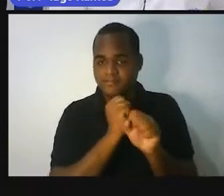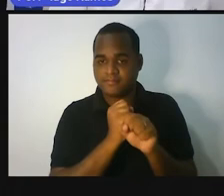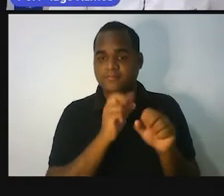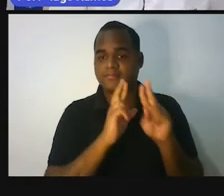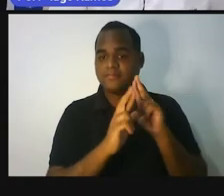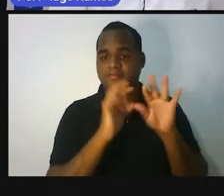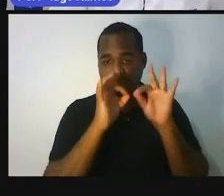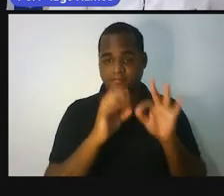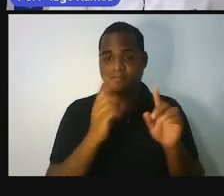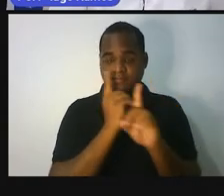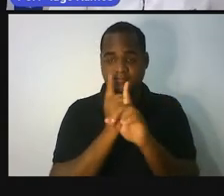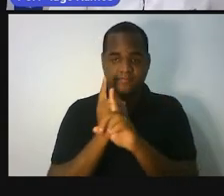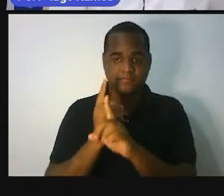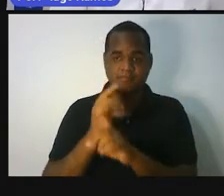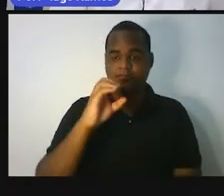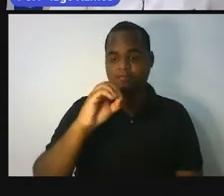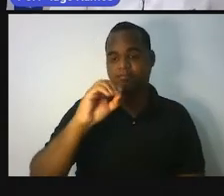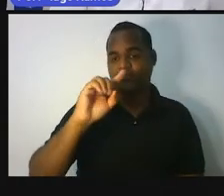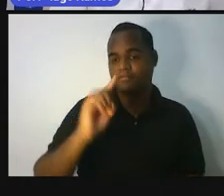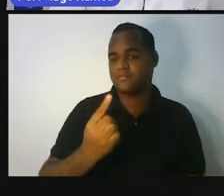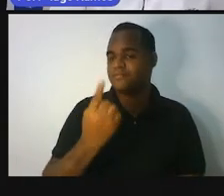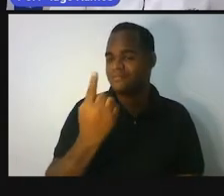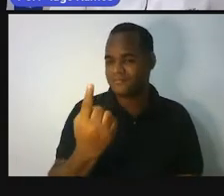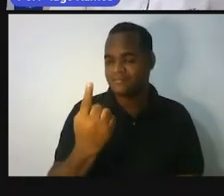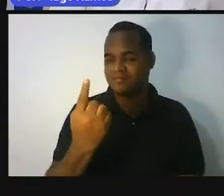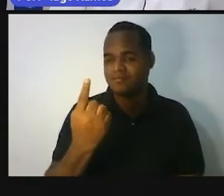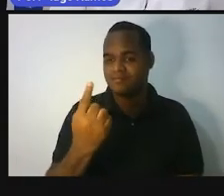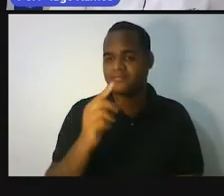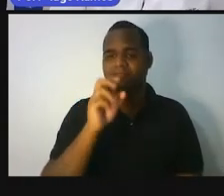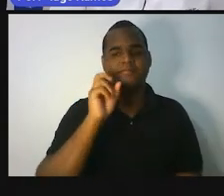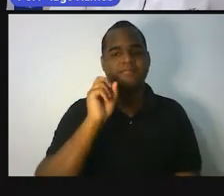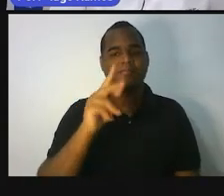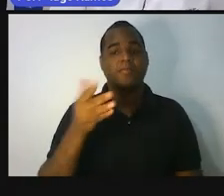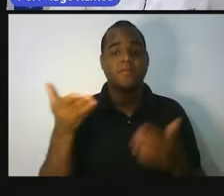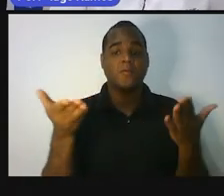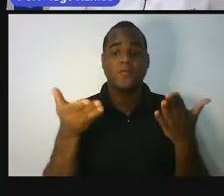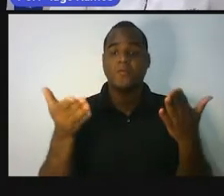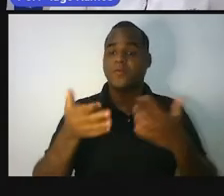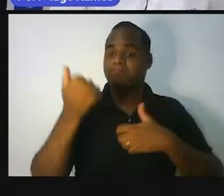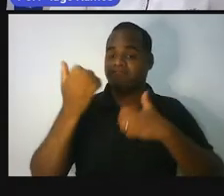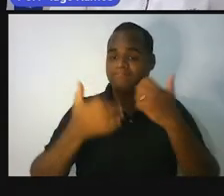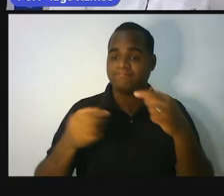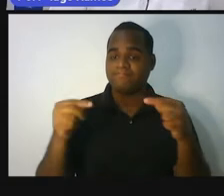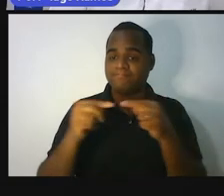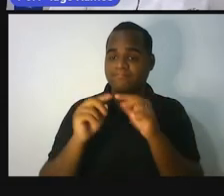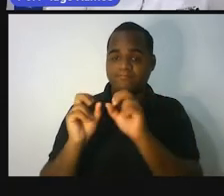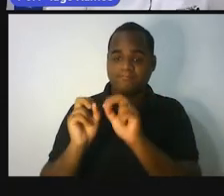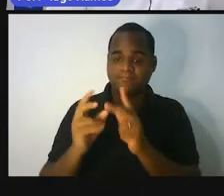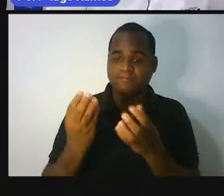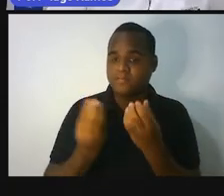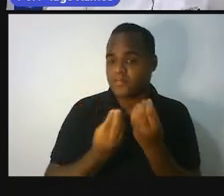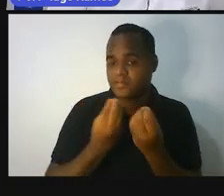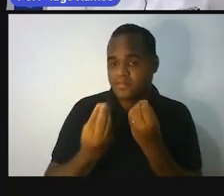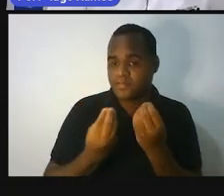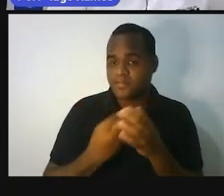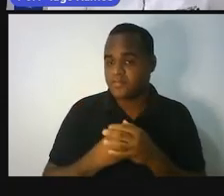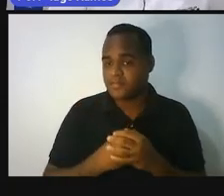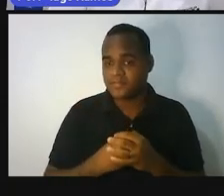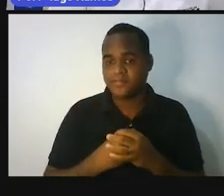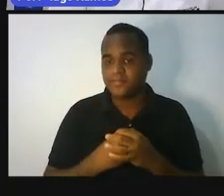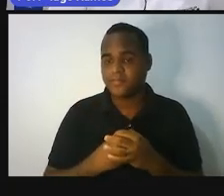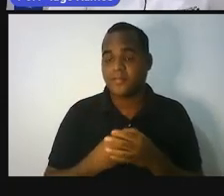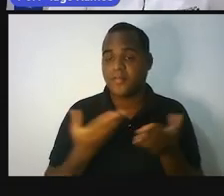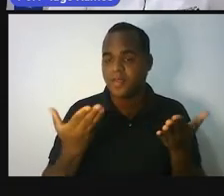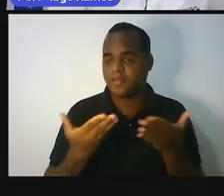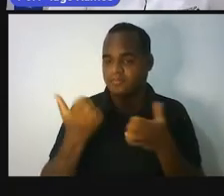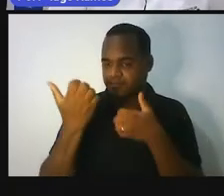encontrar na calculadora é zero vírgula um. Tá, professor? E agora faz o que com esse zero vírgula um? Agora, é só